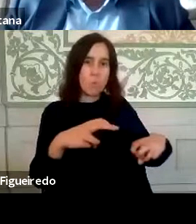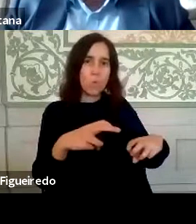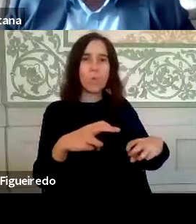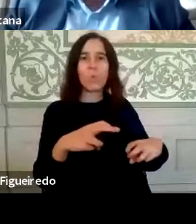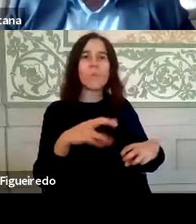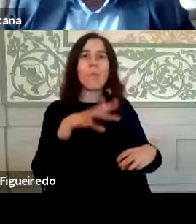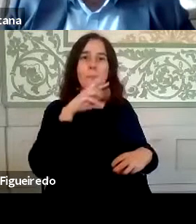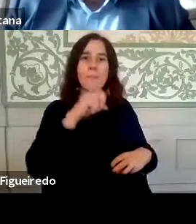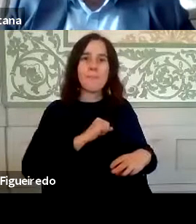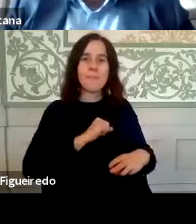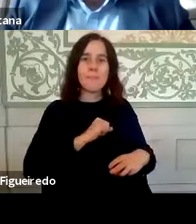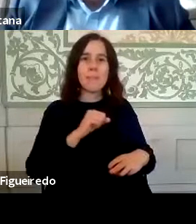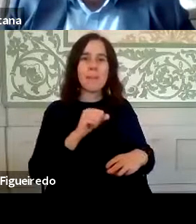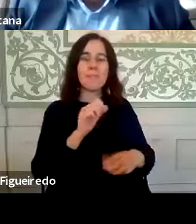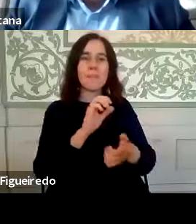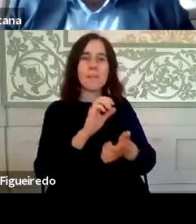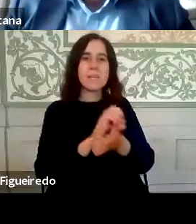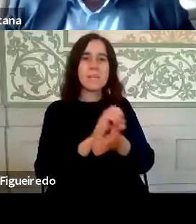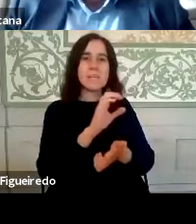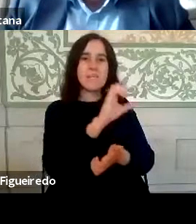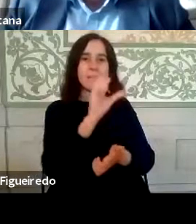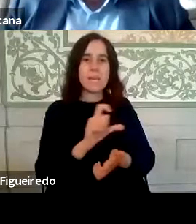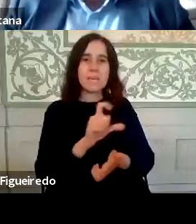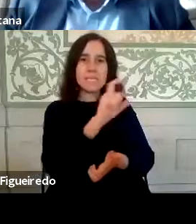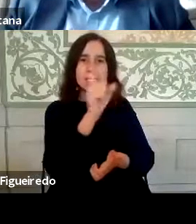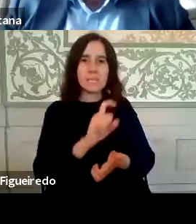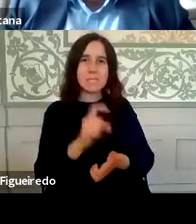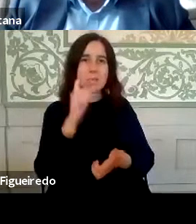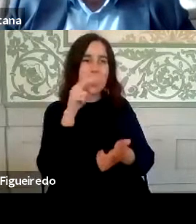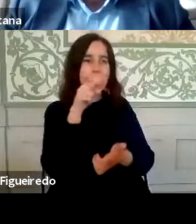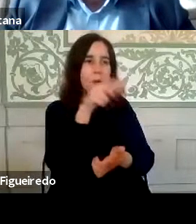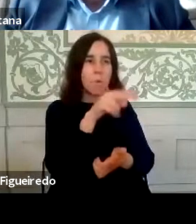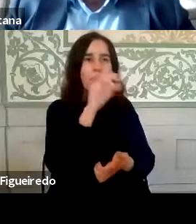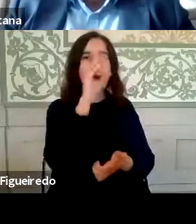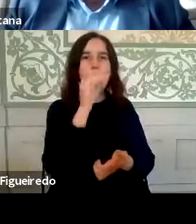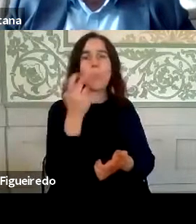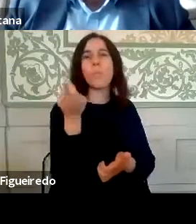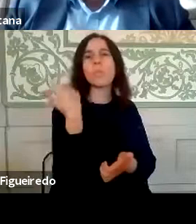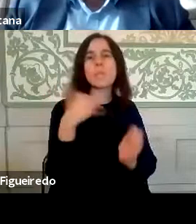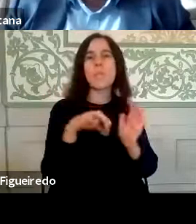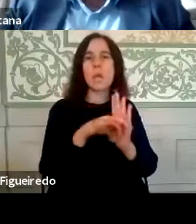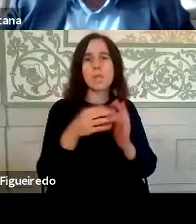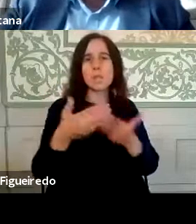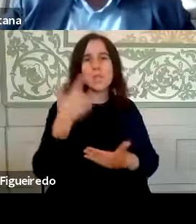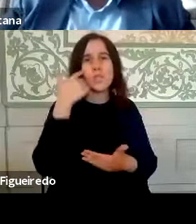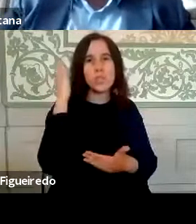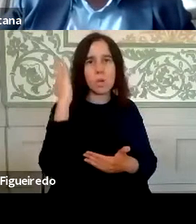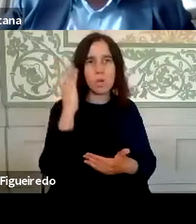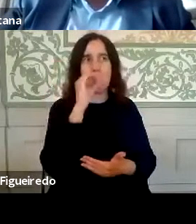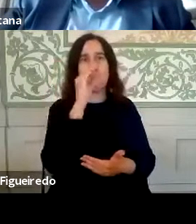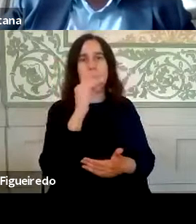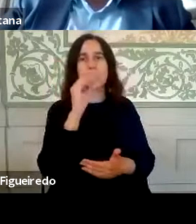visitar a minha mãe que estava em Ferreira de César, fui parar numa operação stop, porque a minha carta tinha que atacar o ano passado. Pois através do